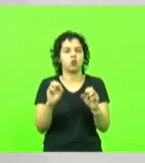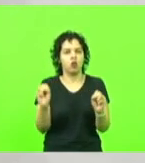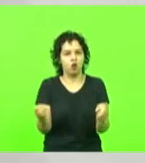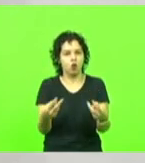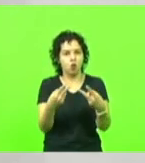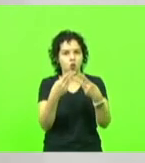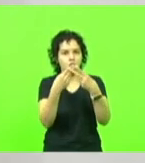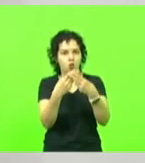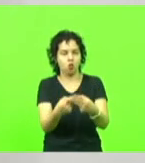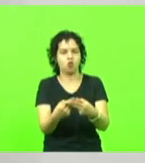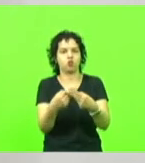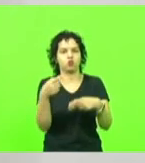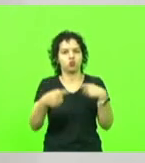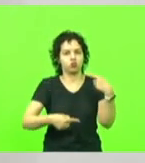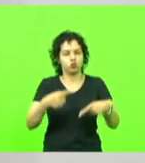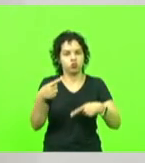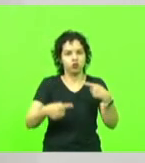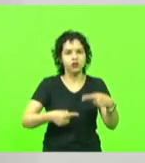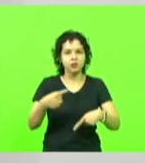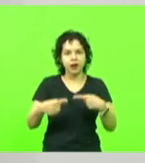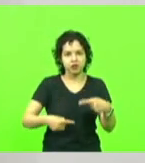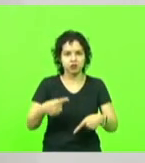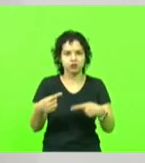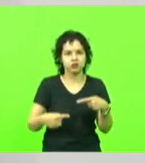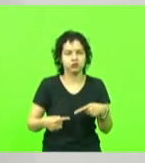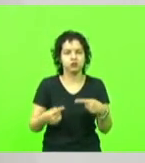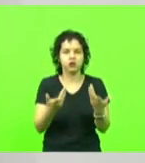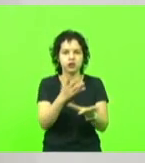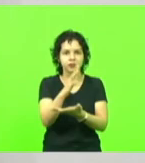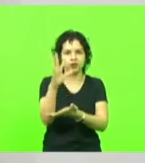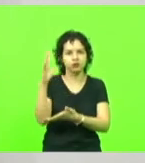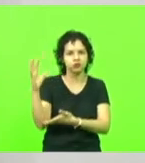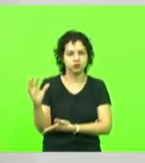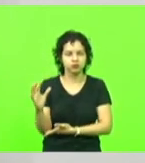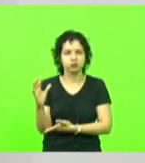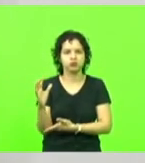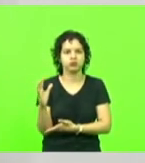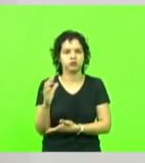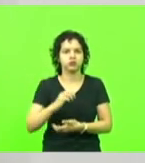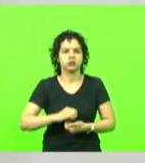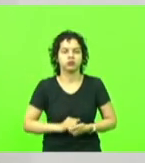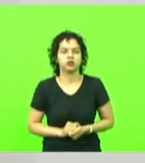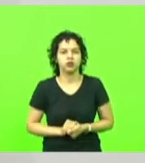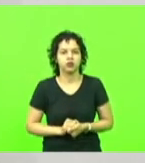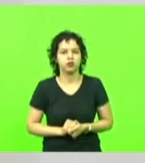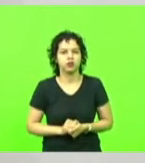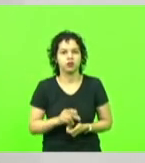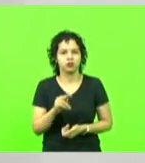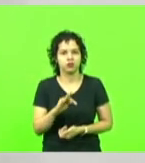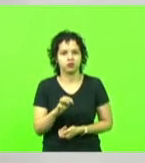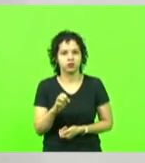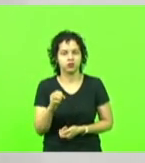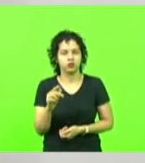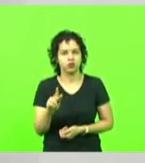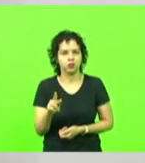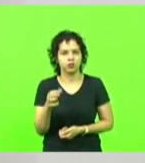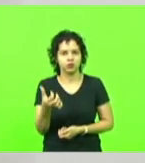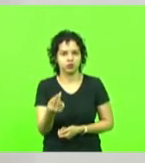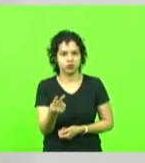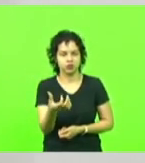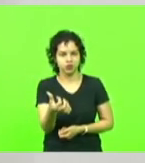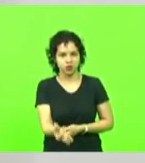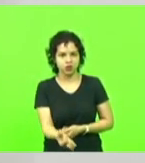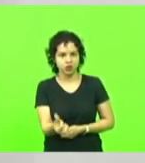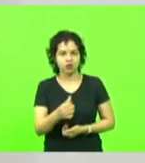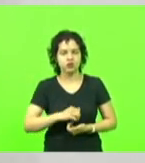Cúpula do Clima em Glasgow, na Escócia, conhecida aqui por nós como COP26. É inclusive onde está o nosso líder da